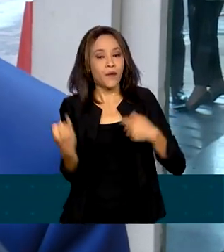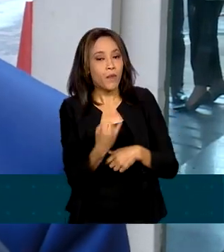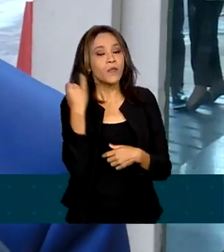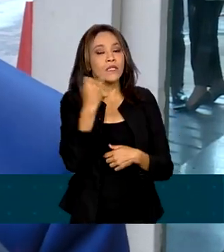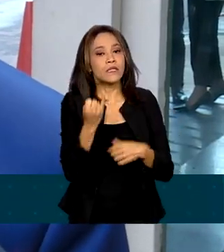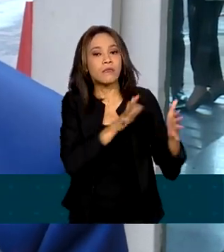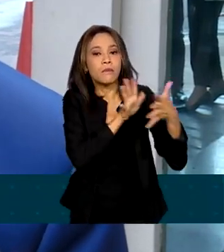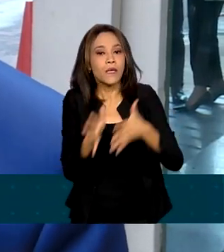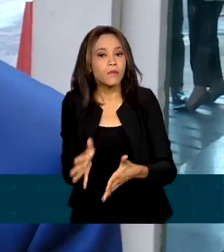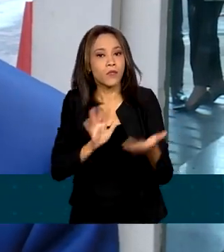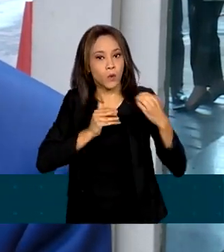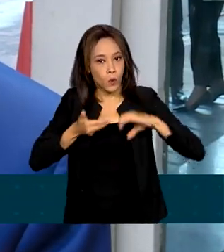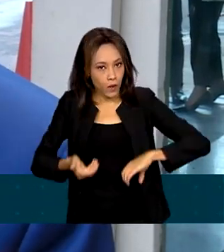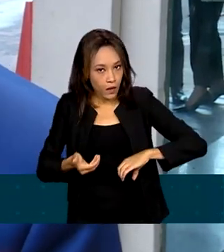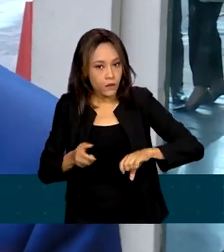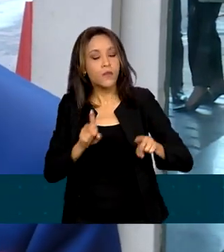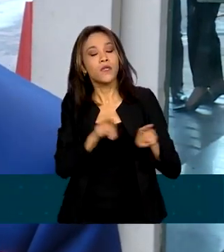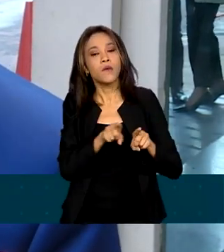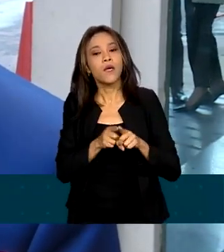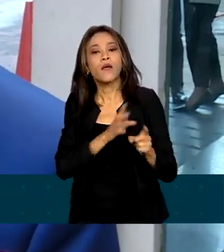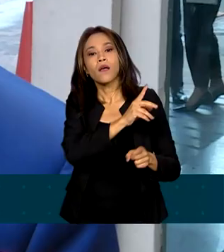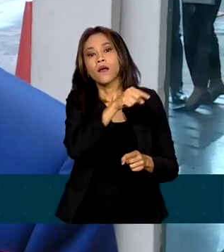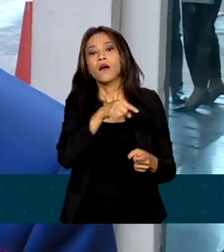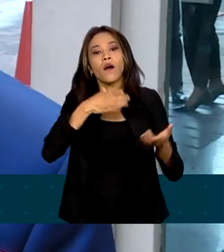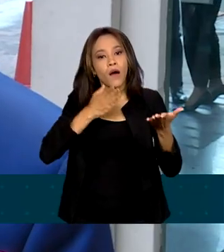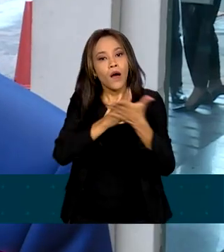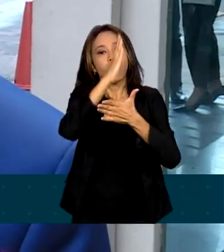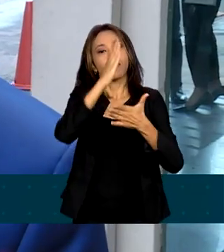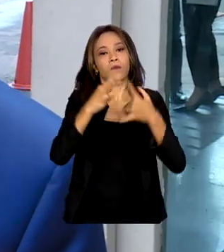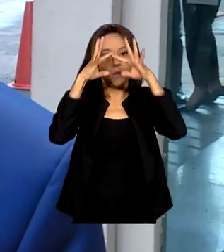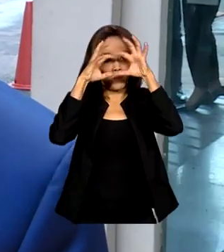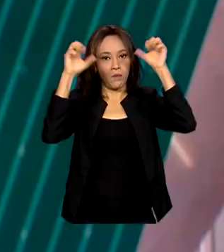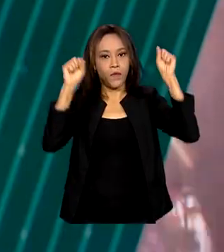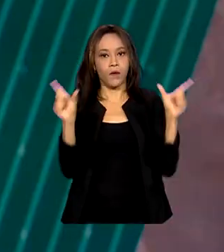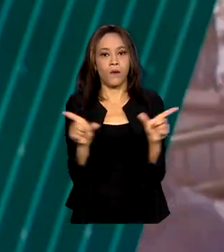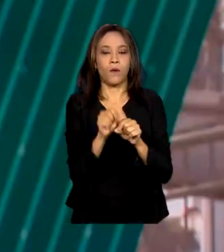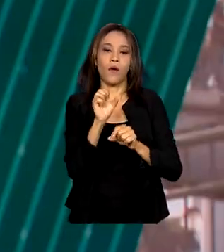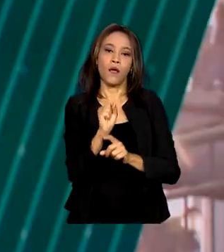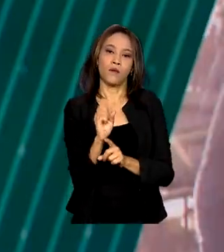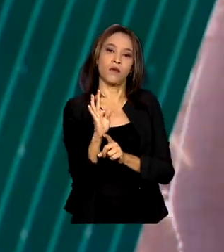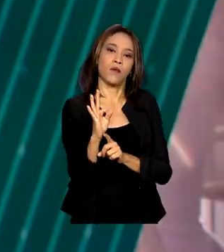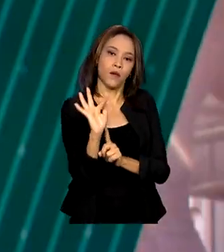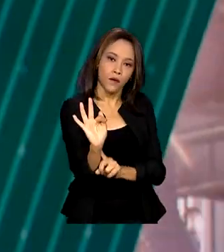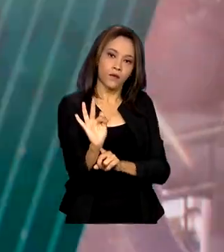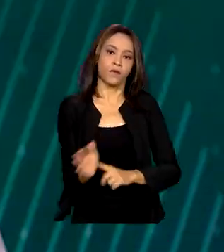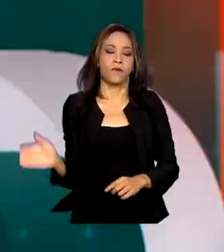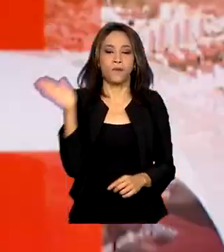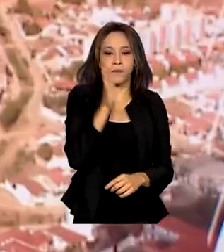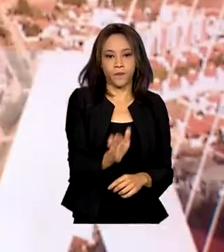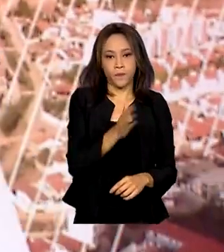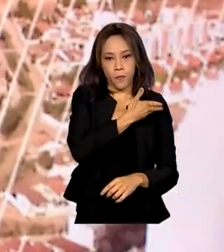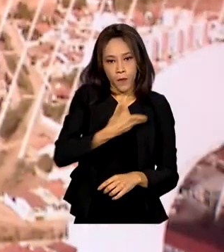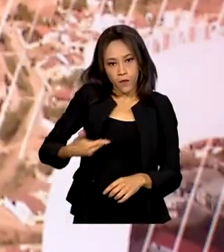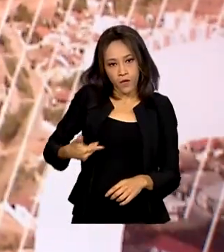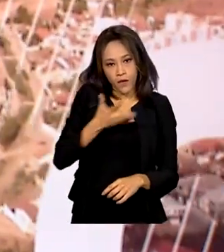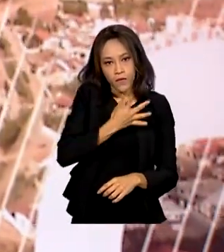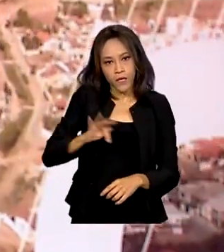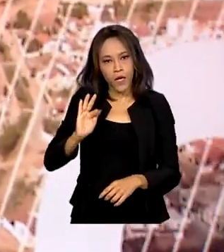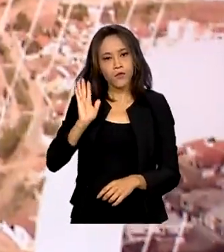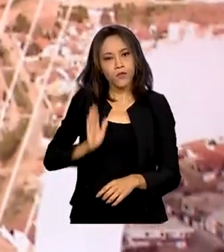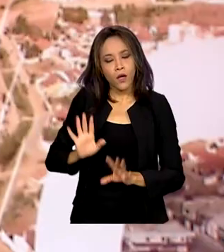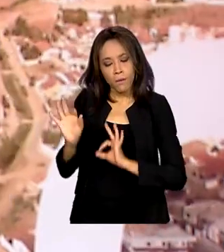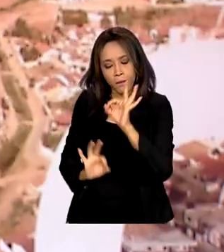do Congresso Nacional e também a homologação pelo Supremo Tribunal Federal. O governo federal prepara um plano de